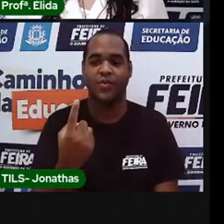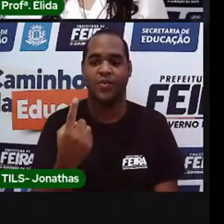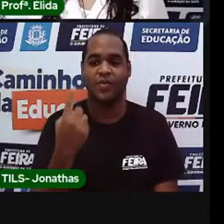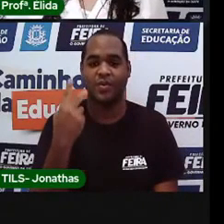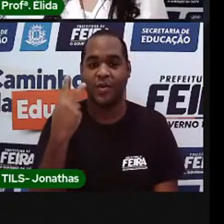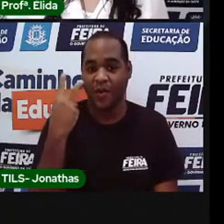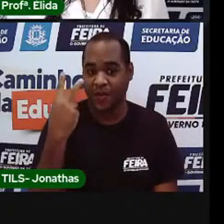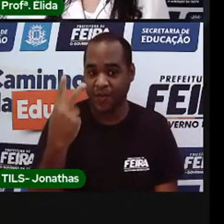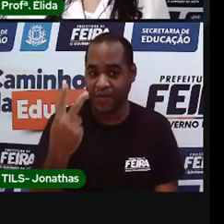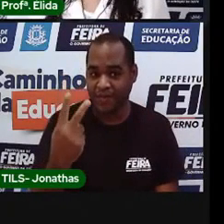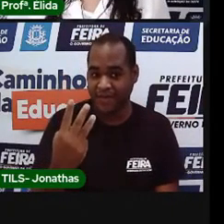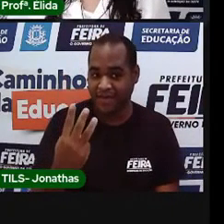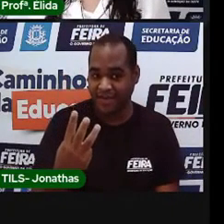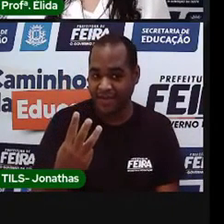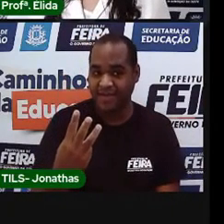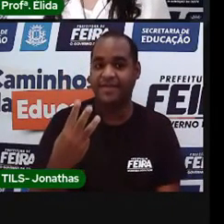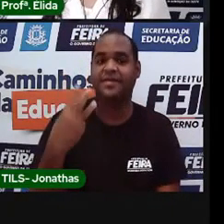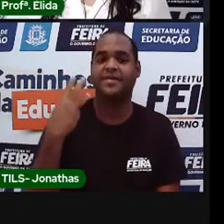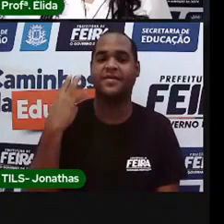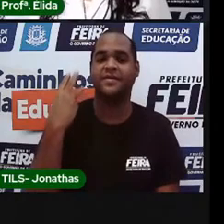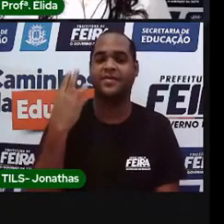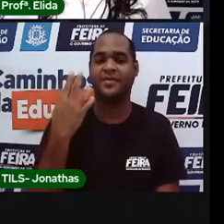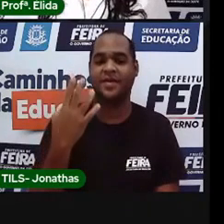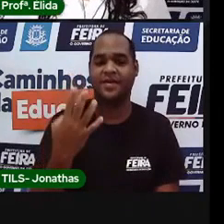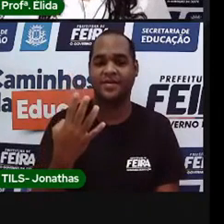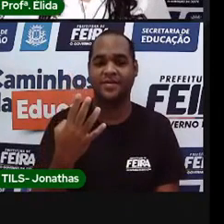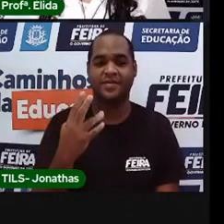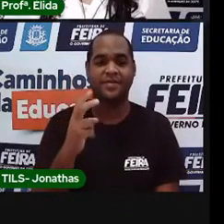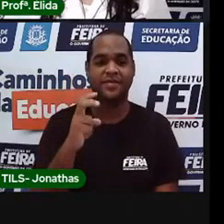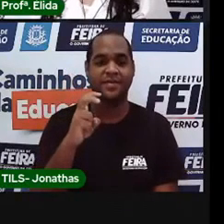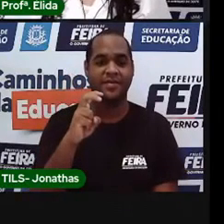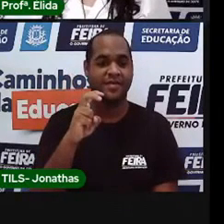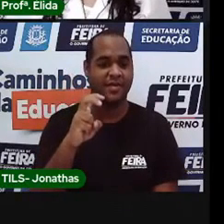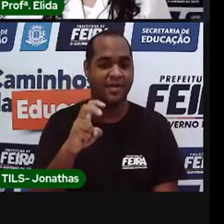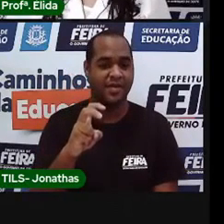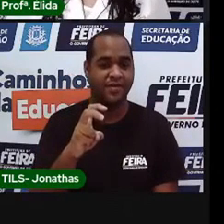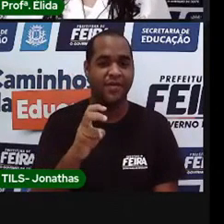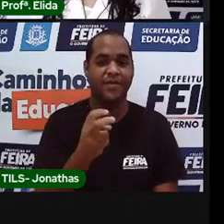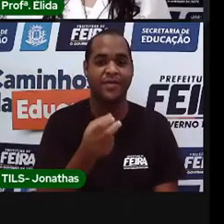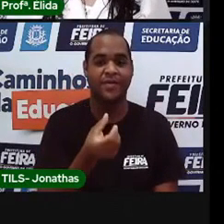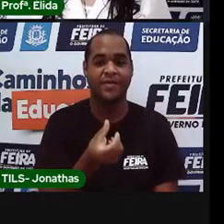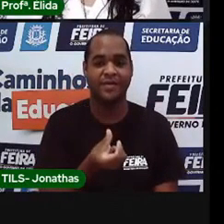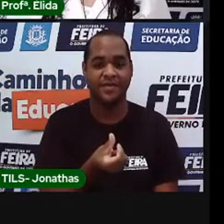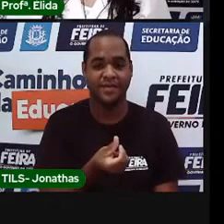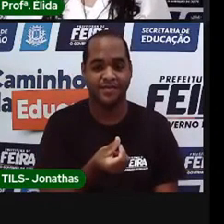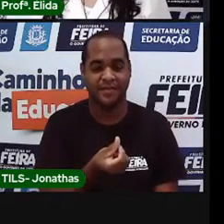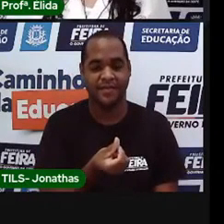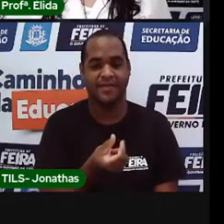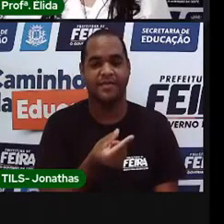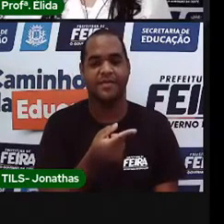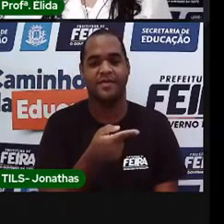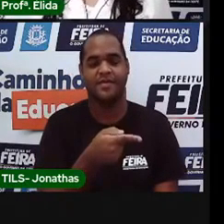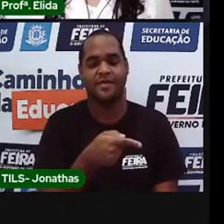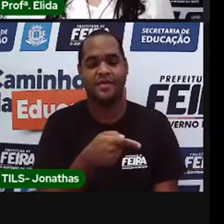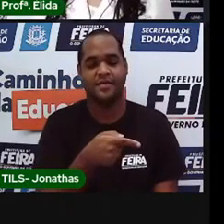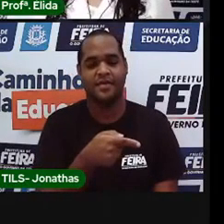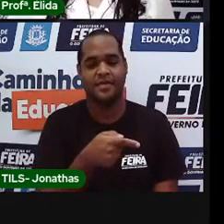dois, três, quatro, cinco, seis,